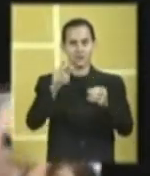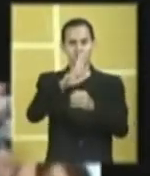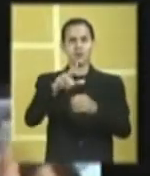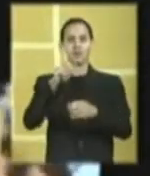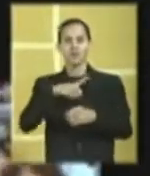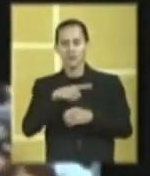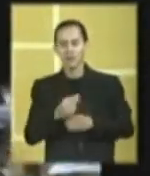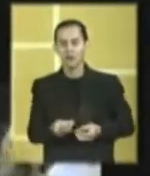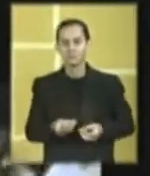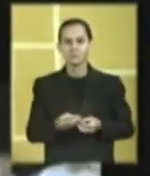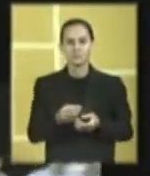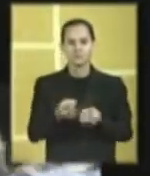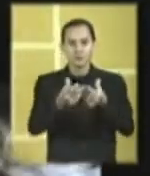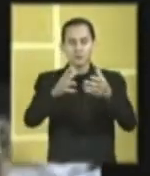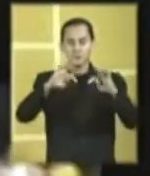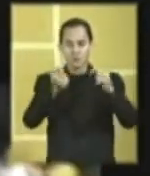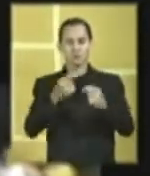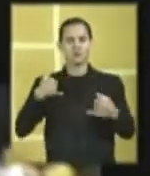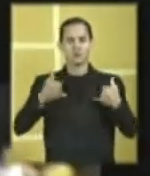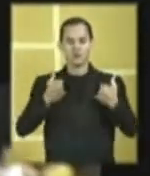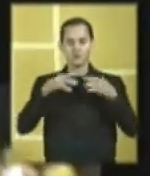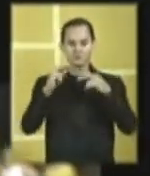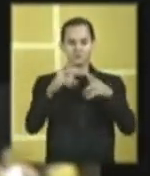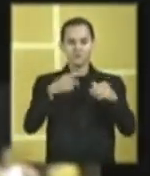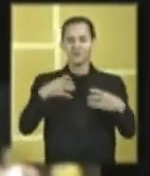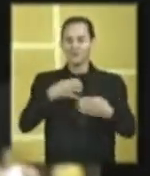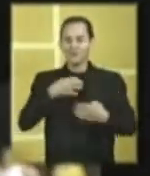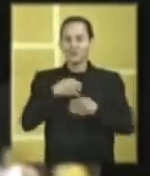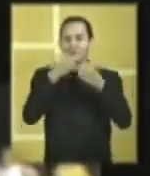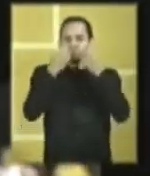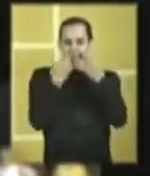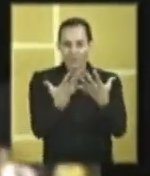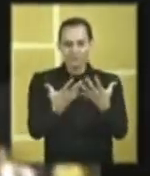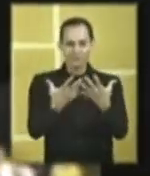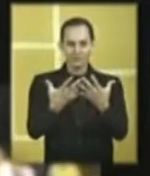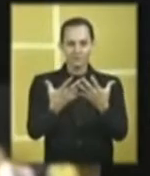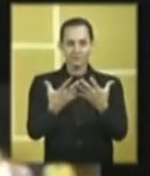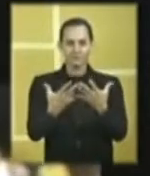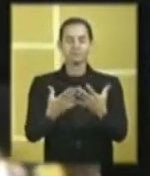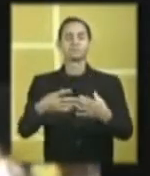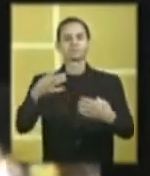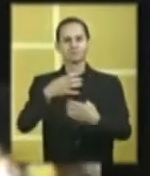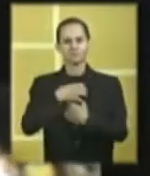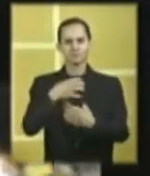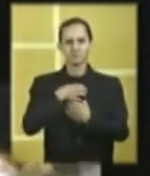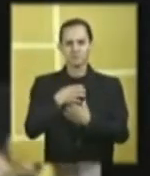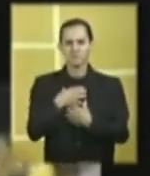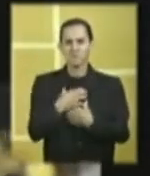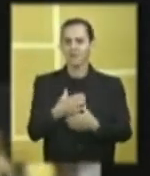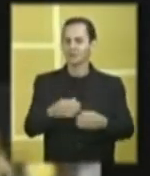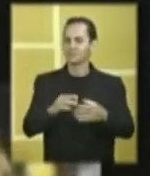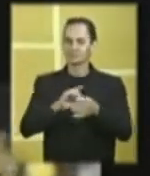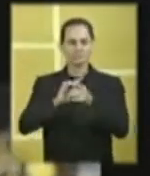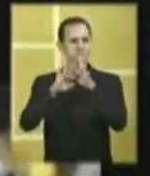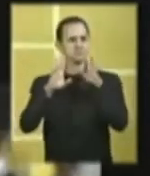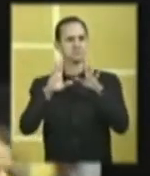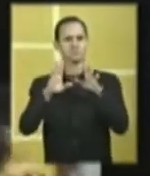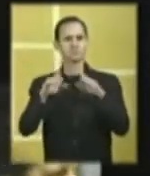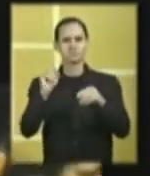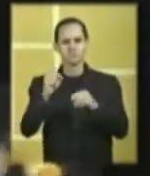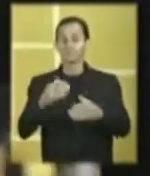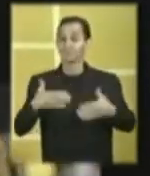e são oferecidas para todas as idades. Estou se sentindo muito bem, estou, assim, mais disposta,